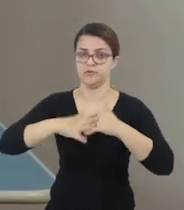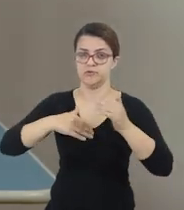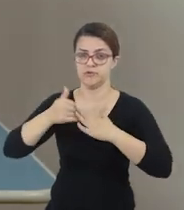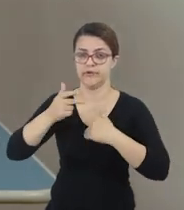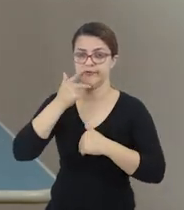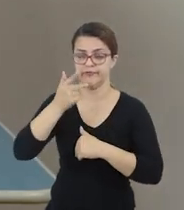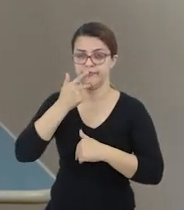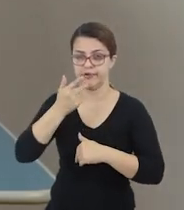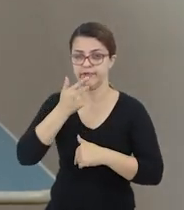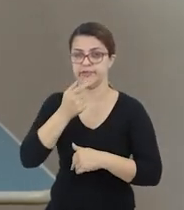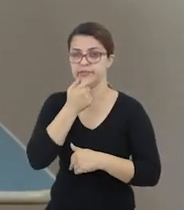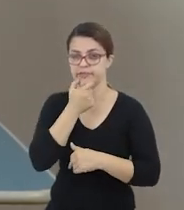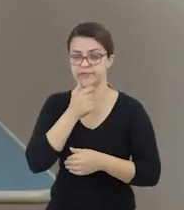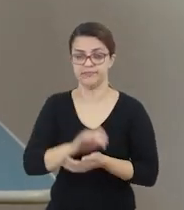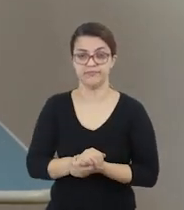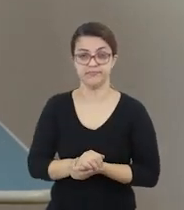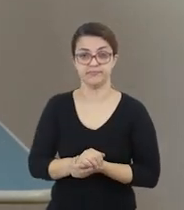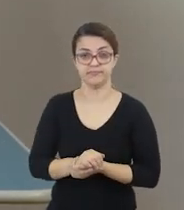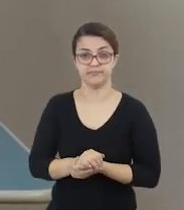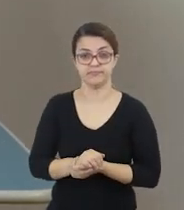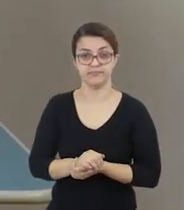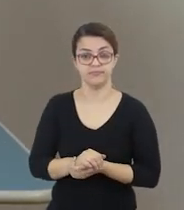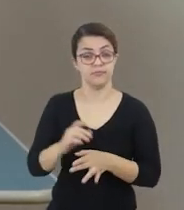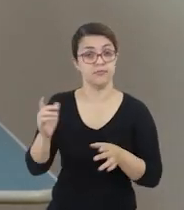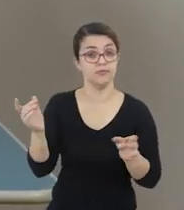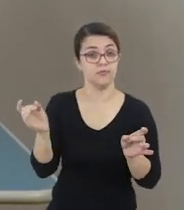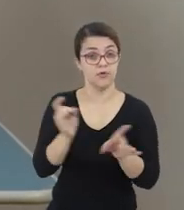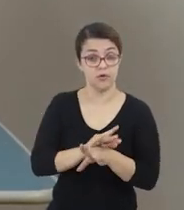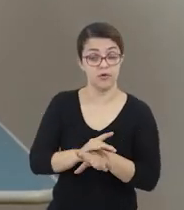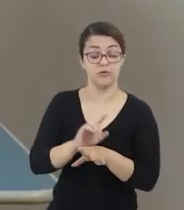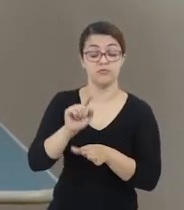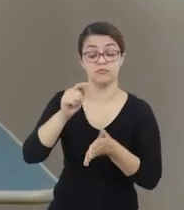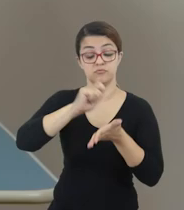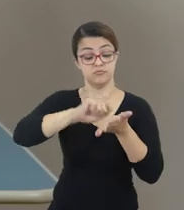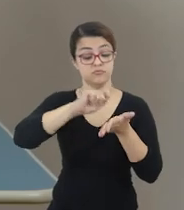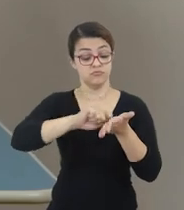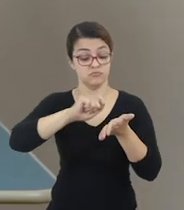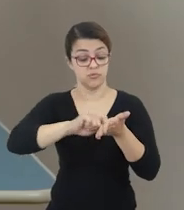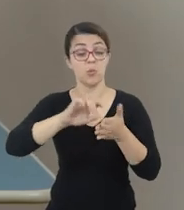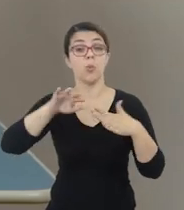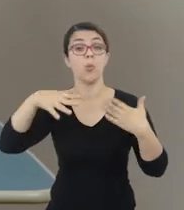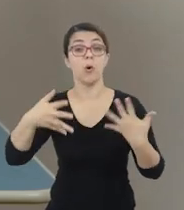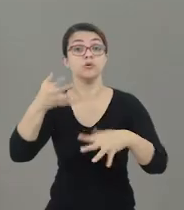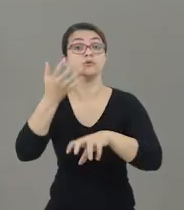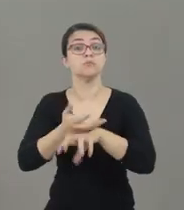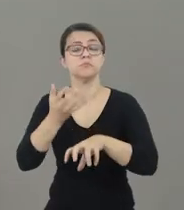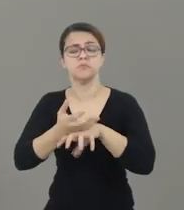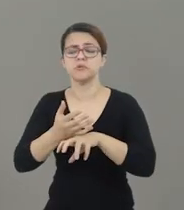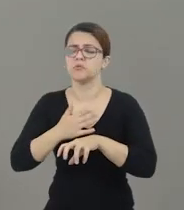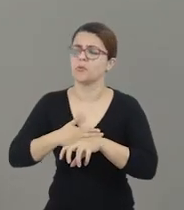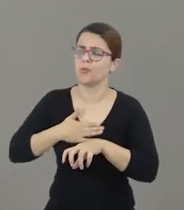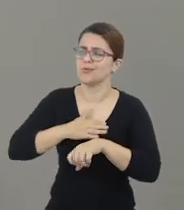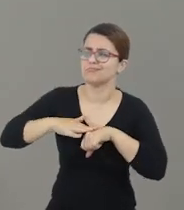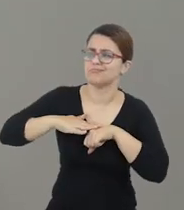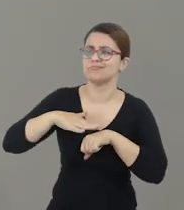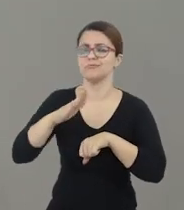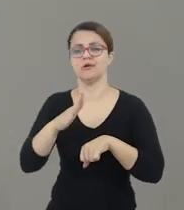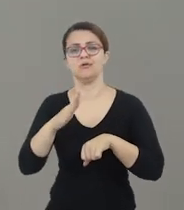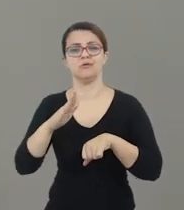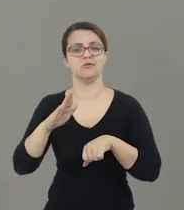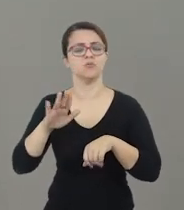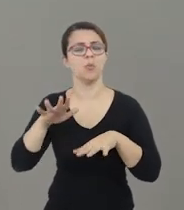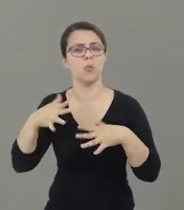disso, ainda no seu caderno, você vai escrever qual é a sua matéria favorita. Qual é a matéria que você mais